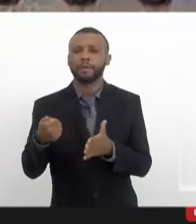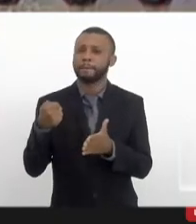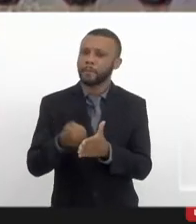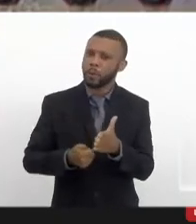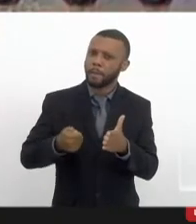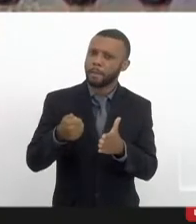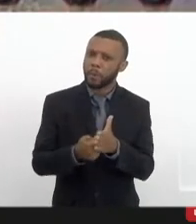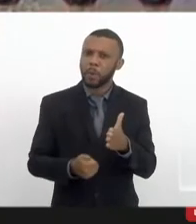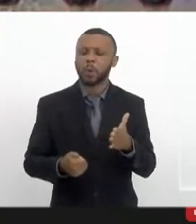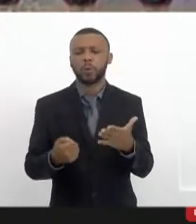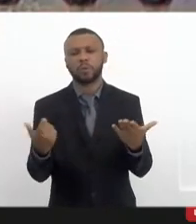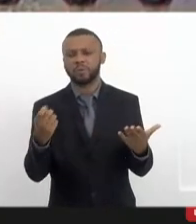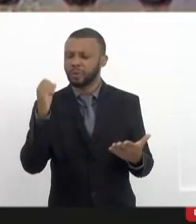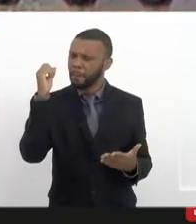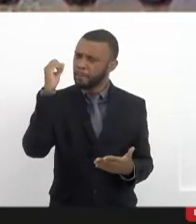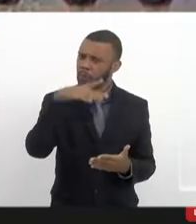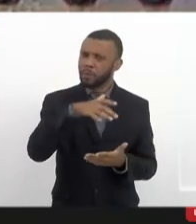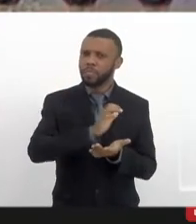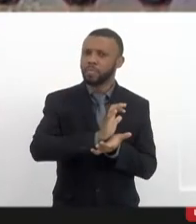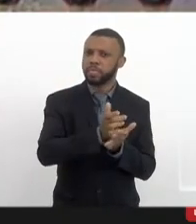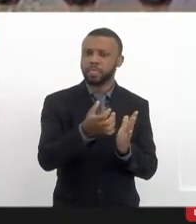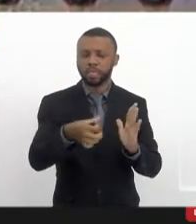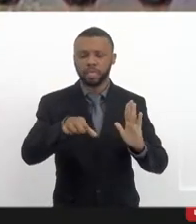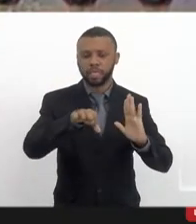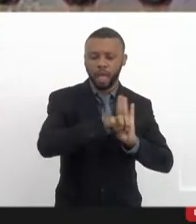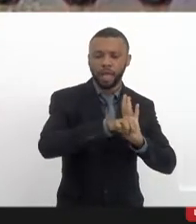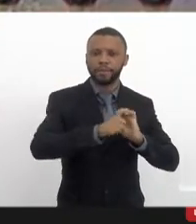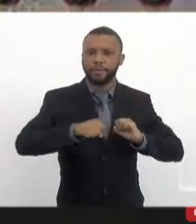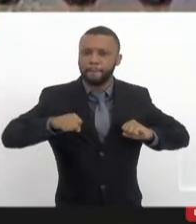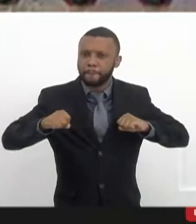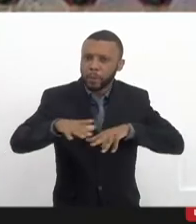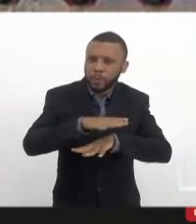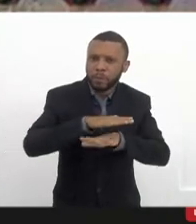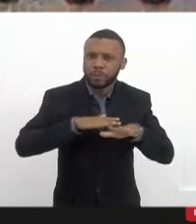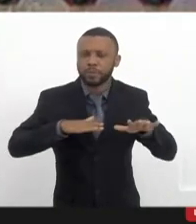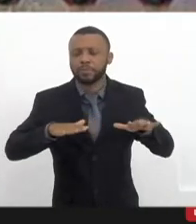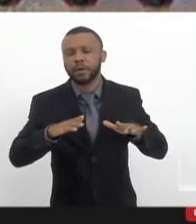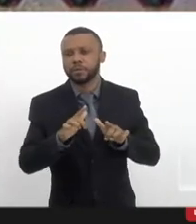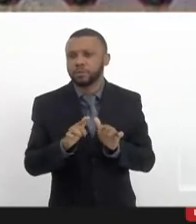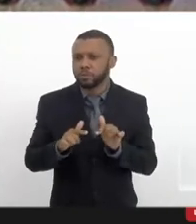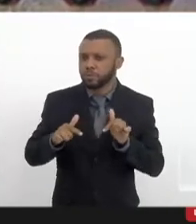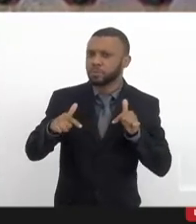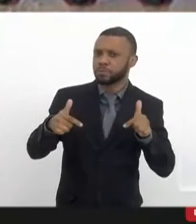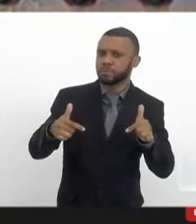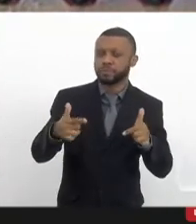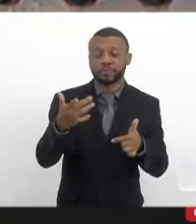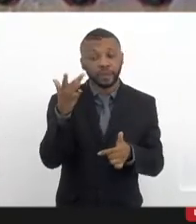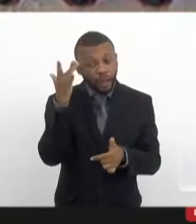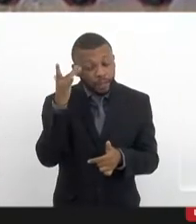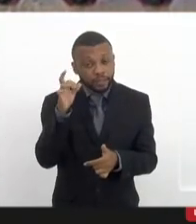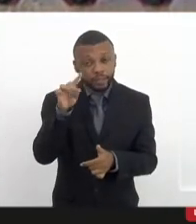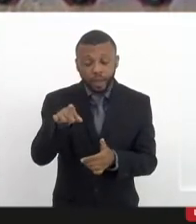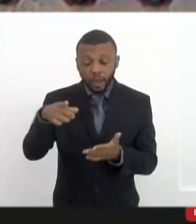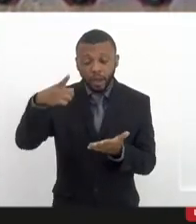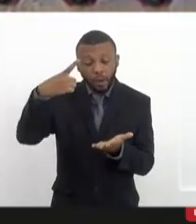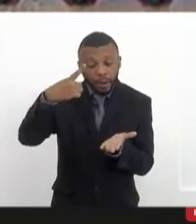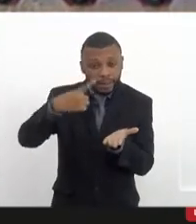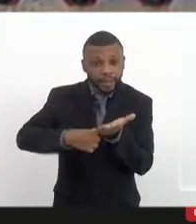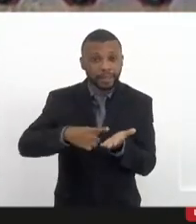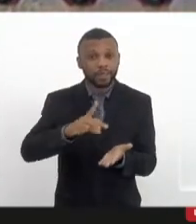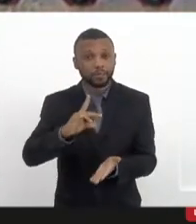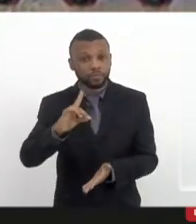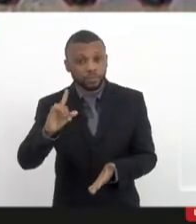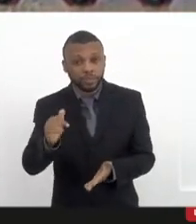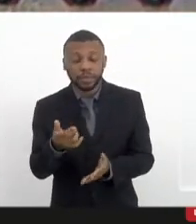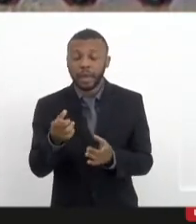criminalização desse movimento e acho que essa é uma data que